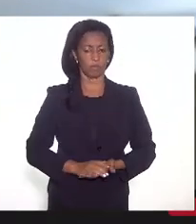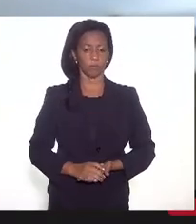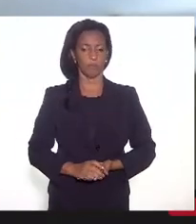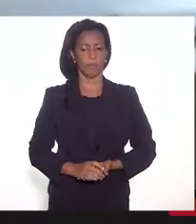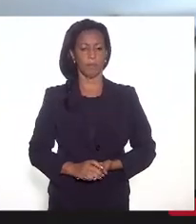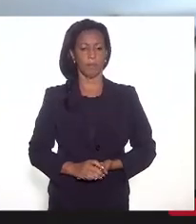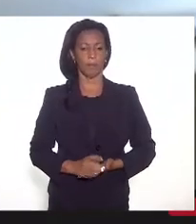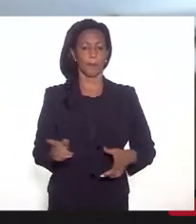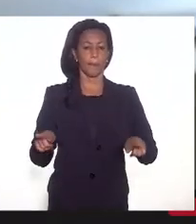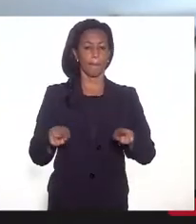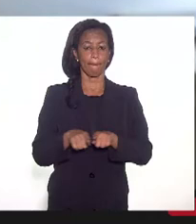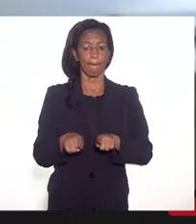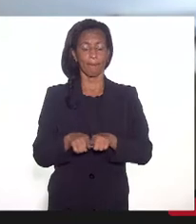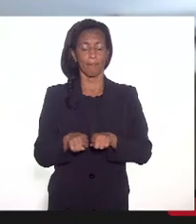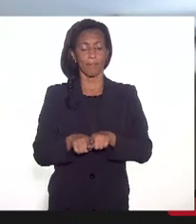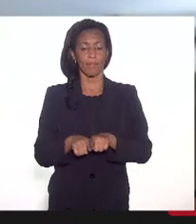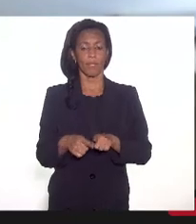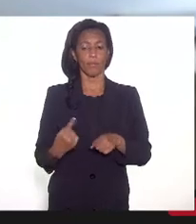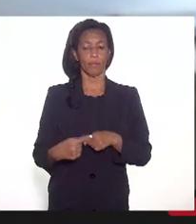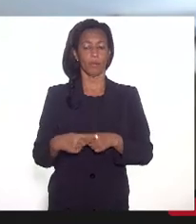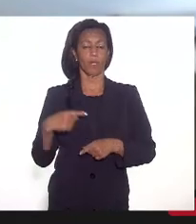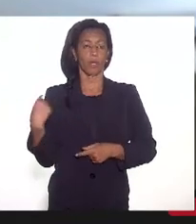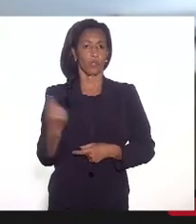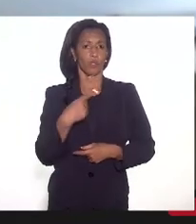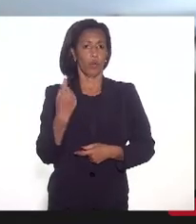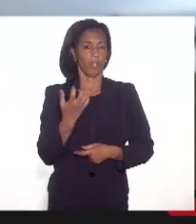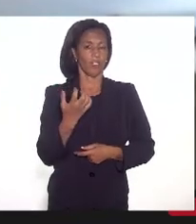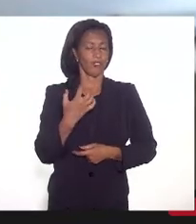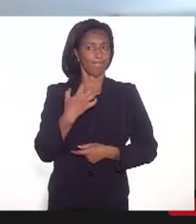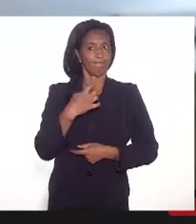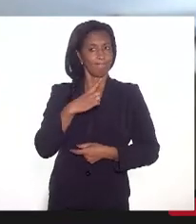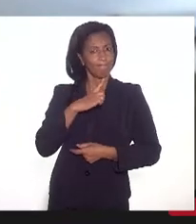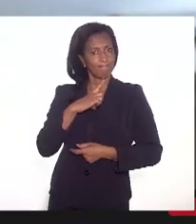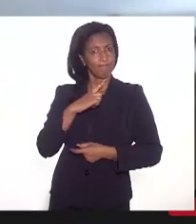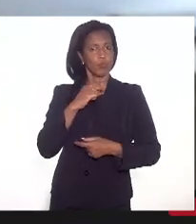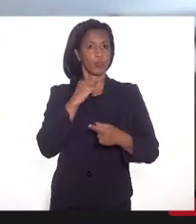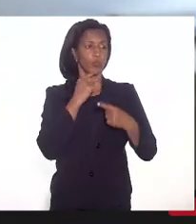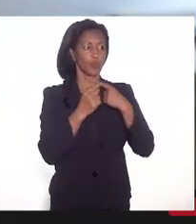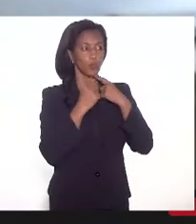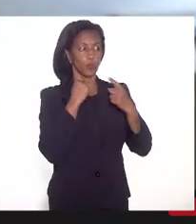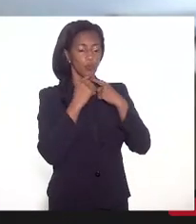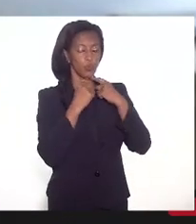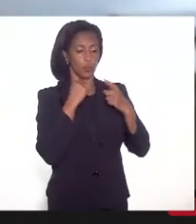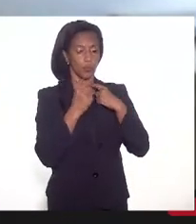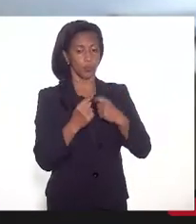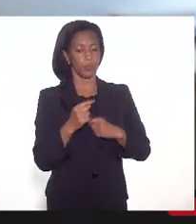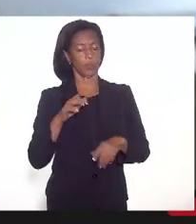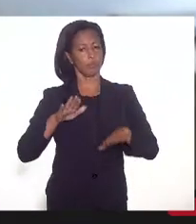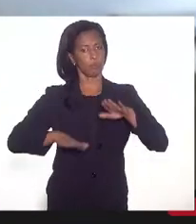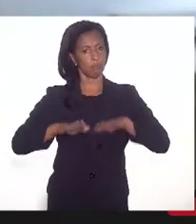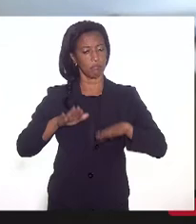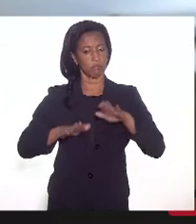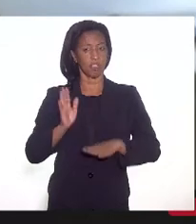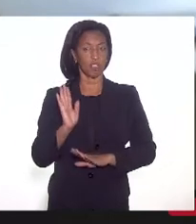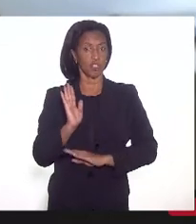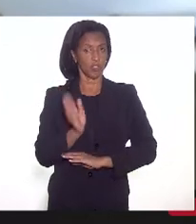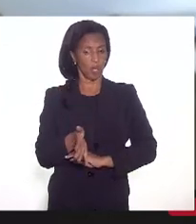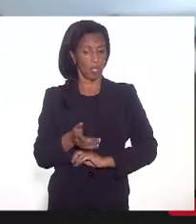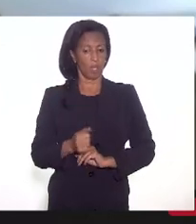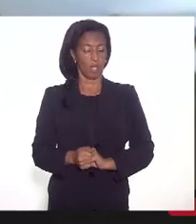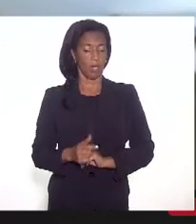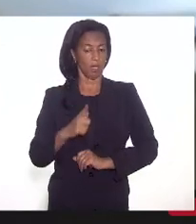até porque nós queremos tirar algumas dúvidas pertinentes ao mesmo, já que